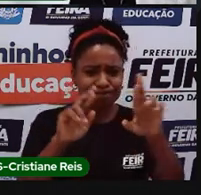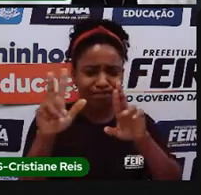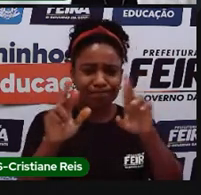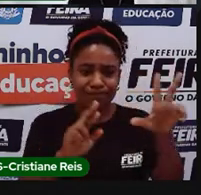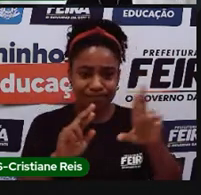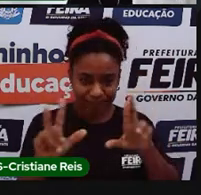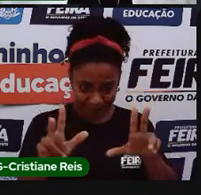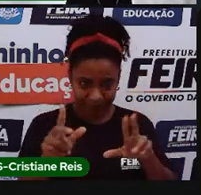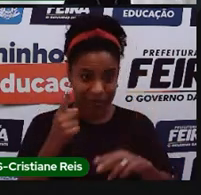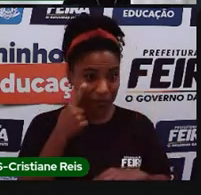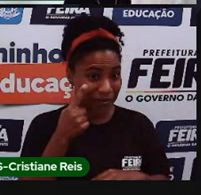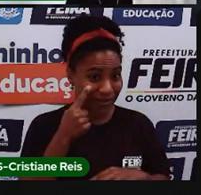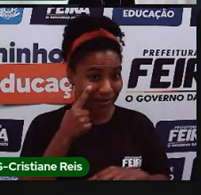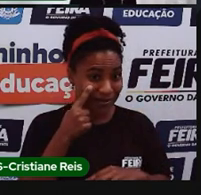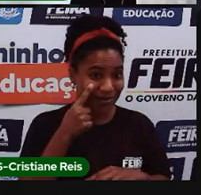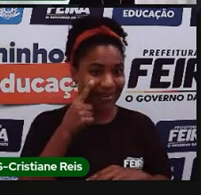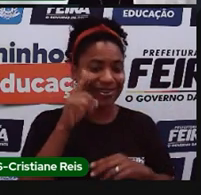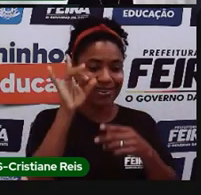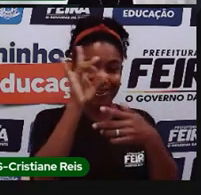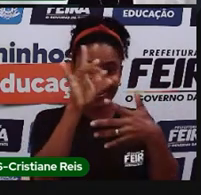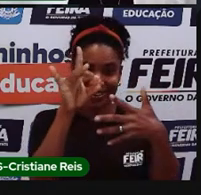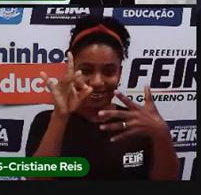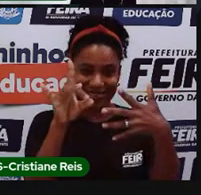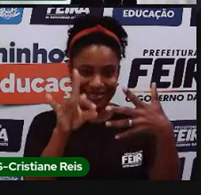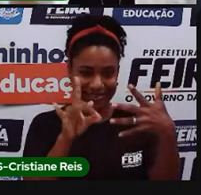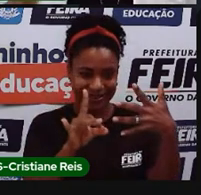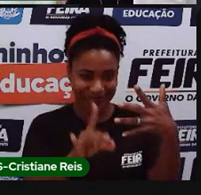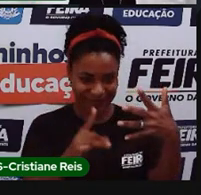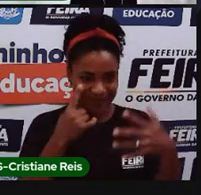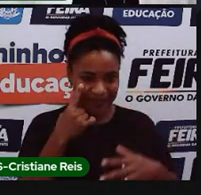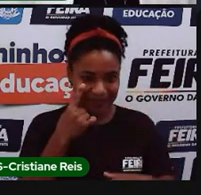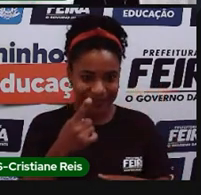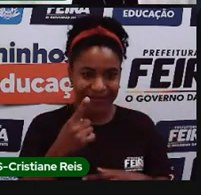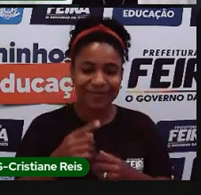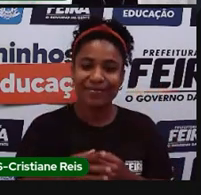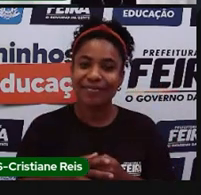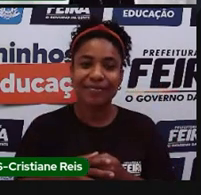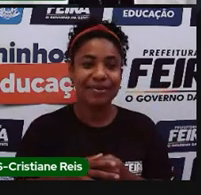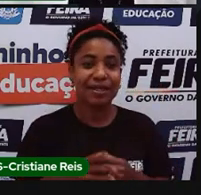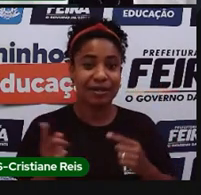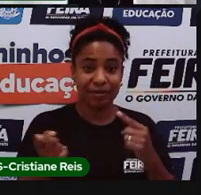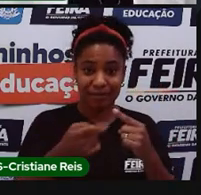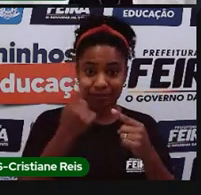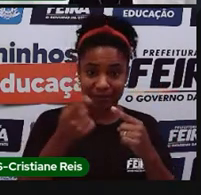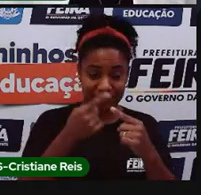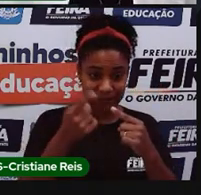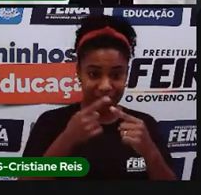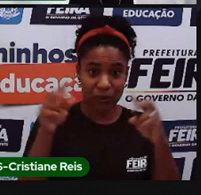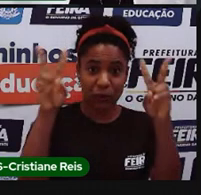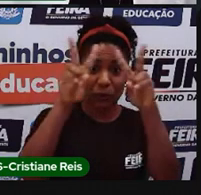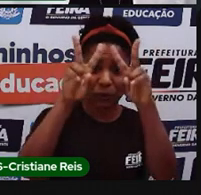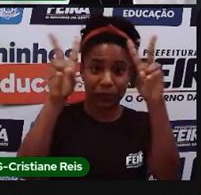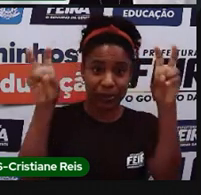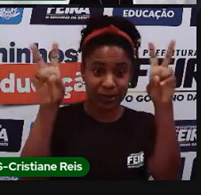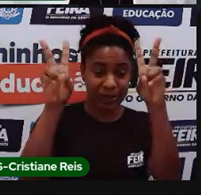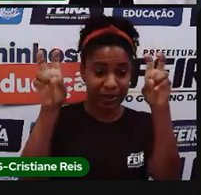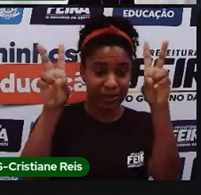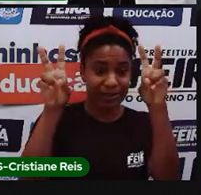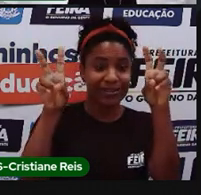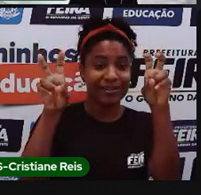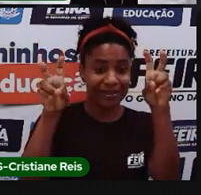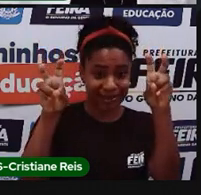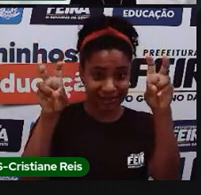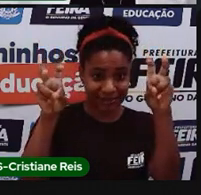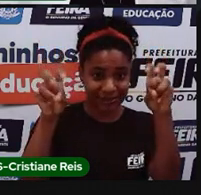Então, bora ver detalhadamente como é que isso acontece. Primeiro, eu separei para vocês o título, né? Olha aqui a setinha.